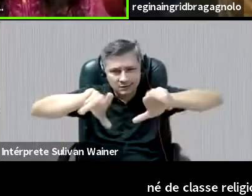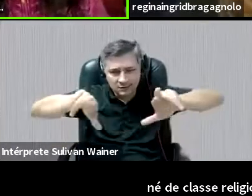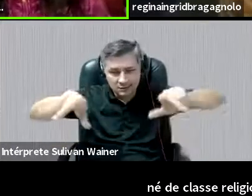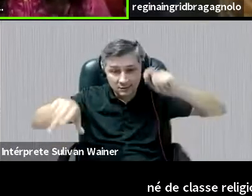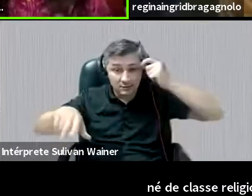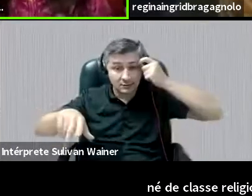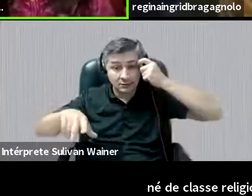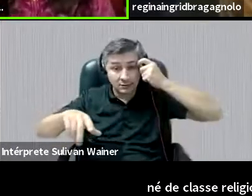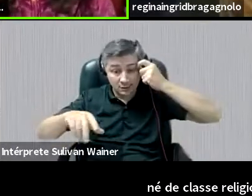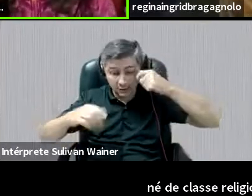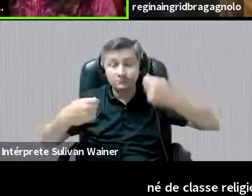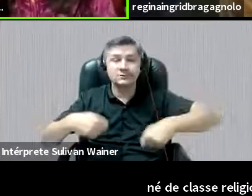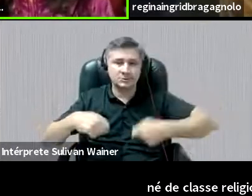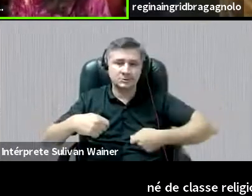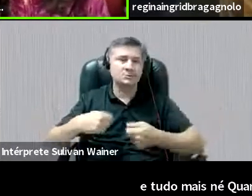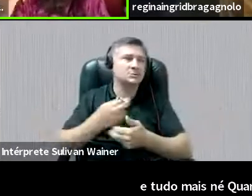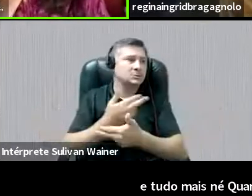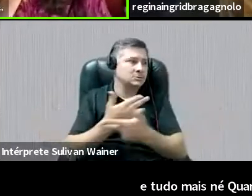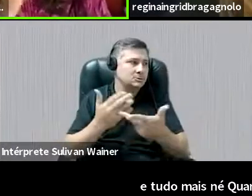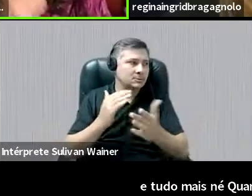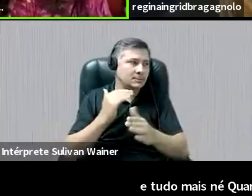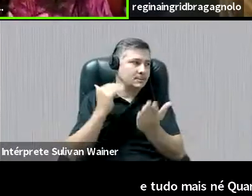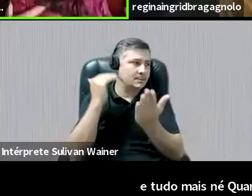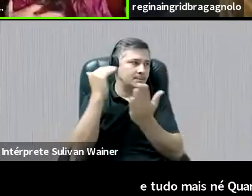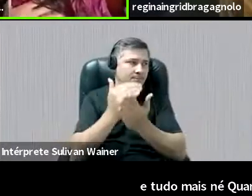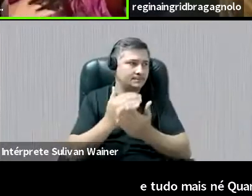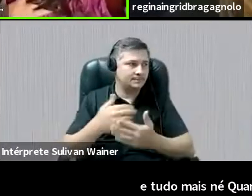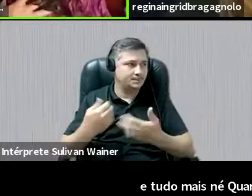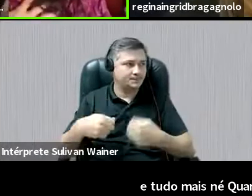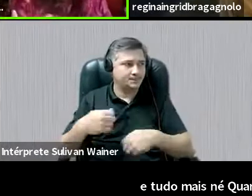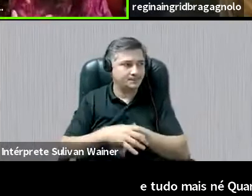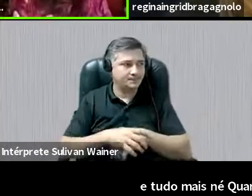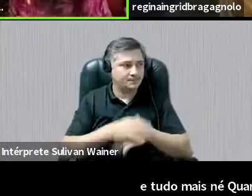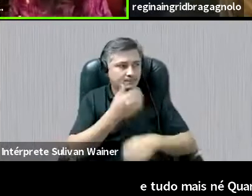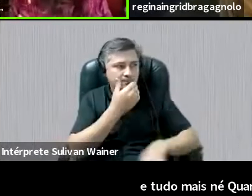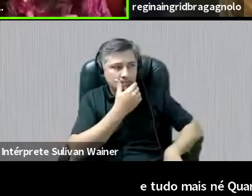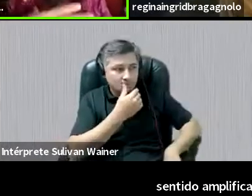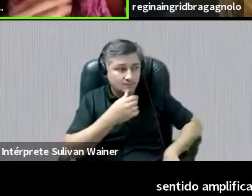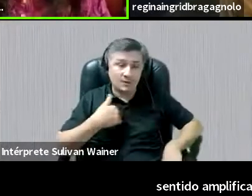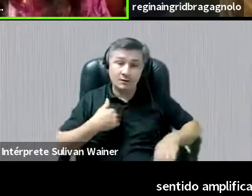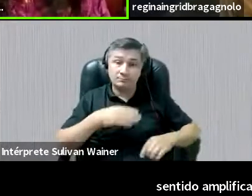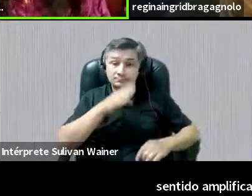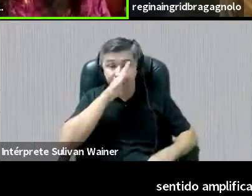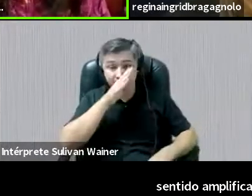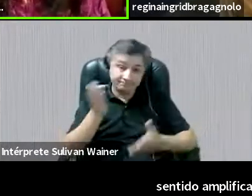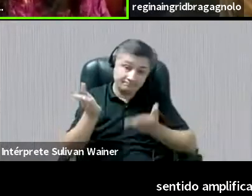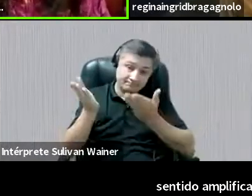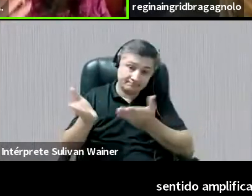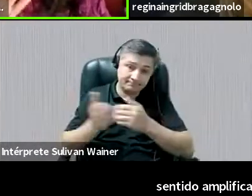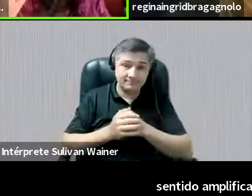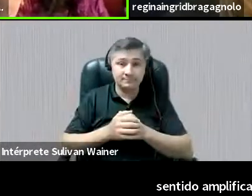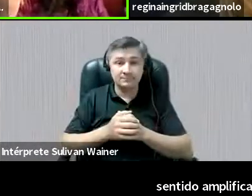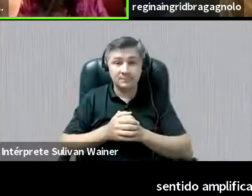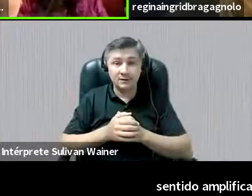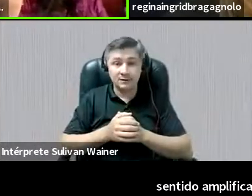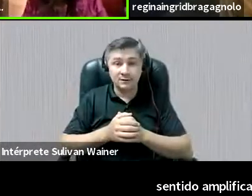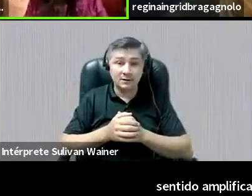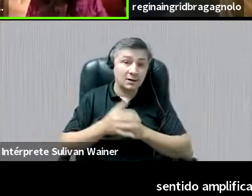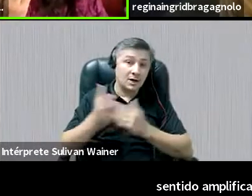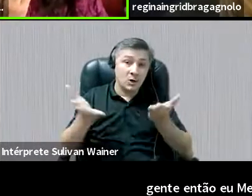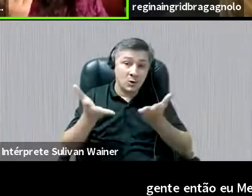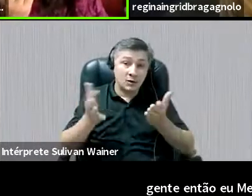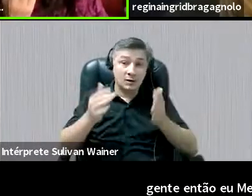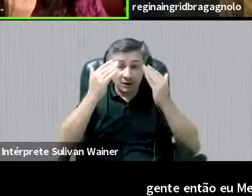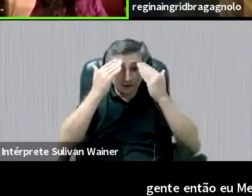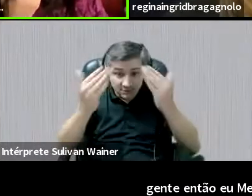amplificado, melhor, né, gente? Então, eu me calo e abro a palavra para vocês, para a gente fazer uma despedida.